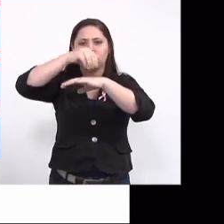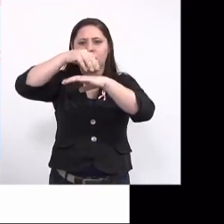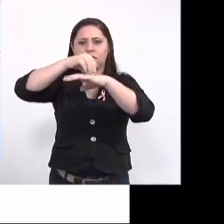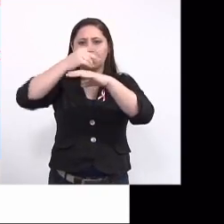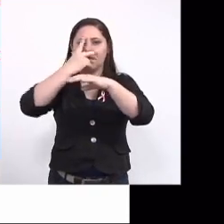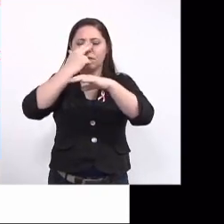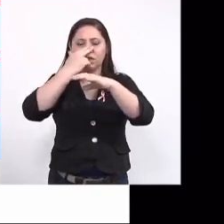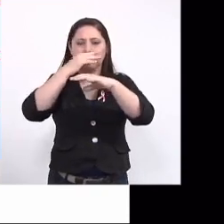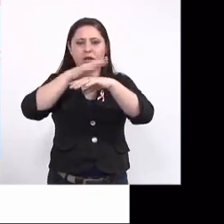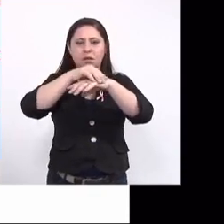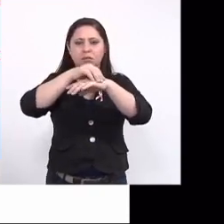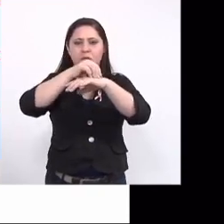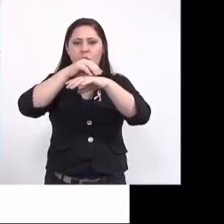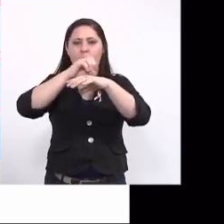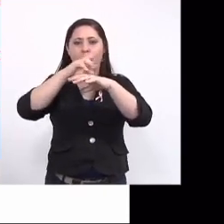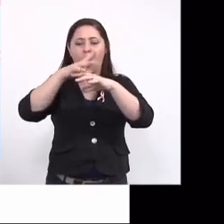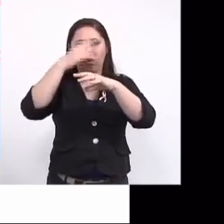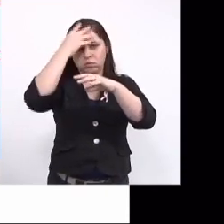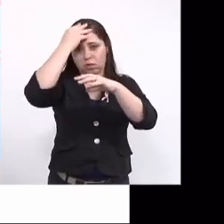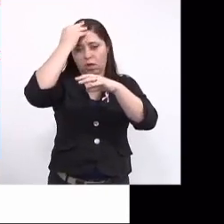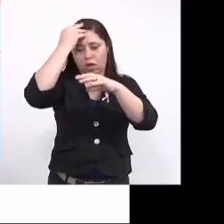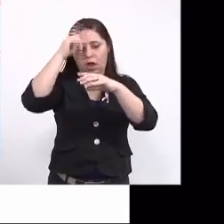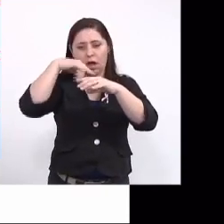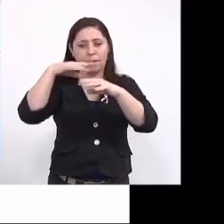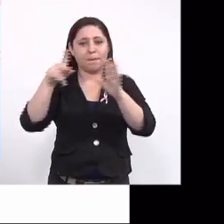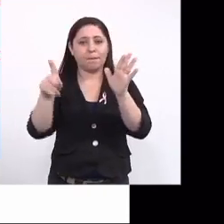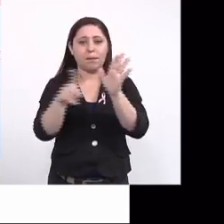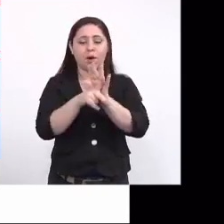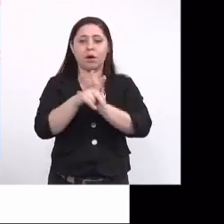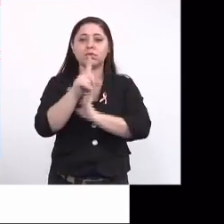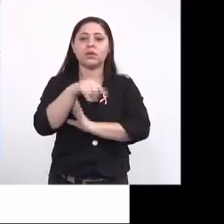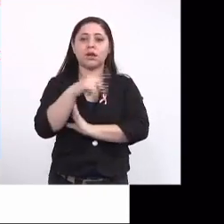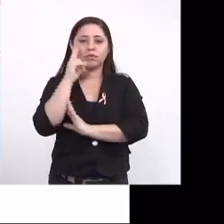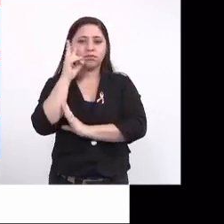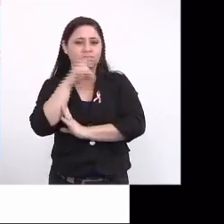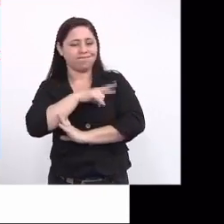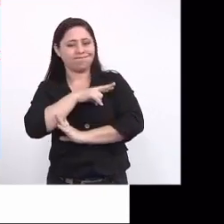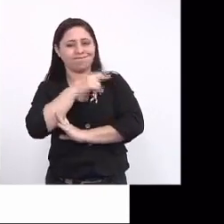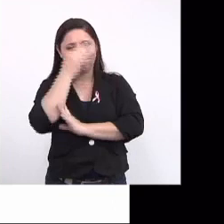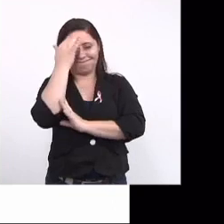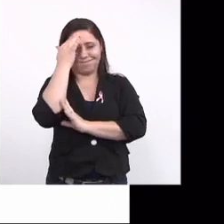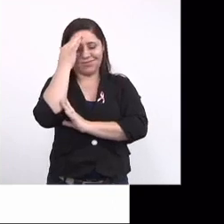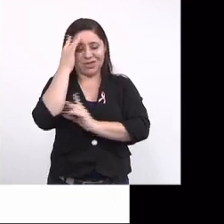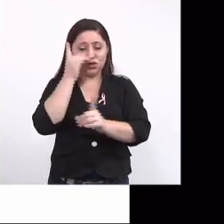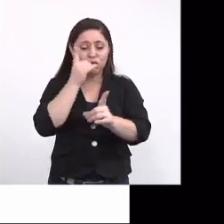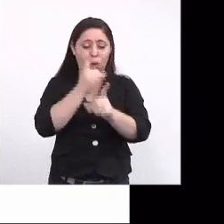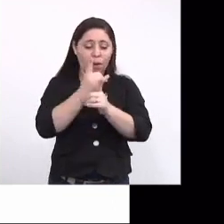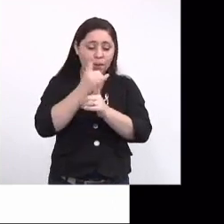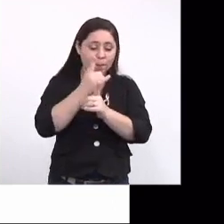chama de pele redundante, ou excesso do couro cabeludo, que é uma característica comum que a gente encontra nessas crianças.